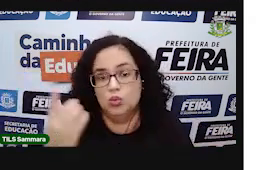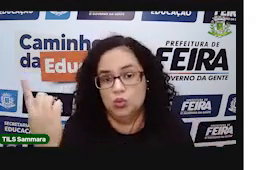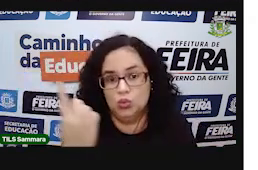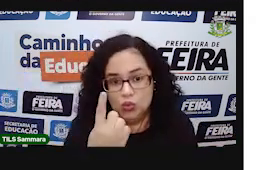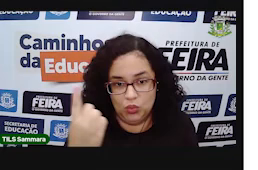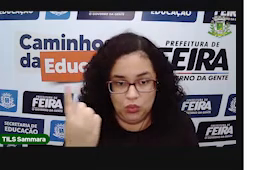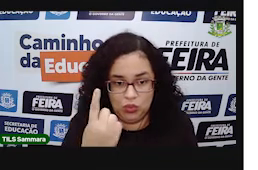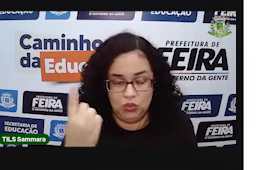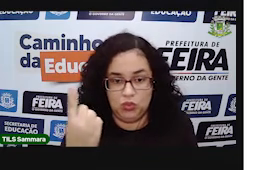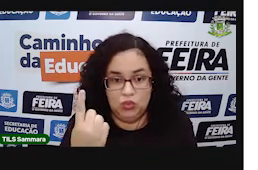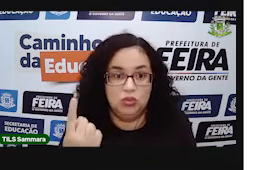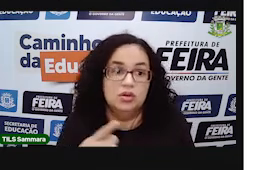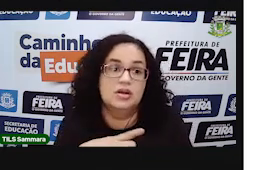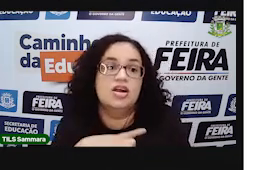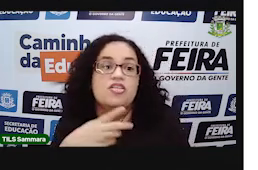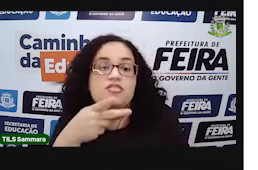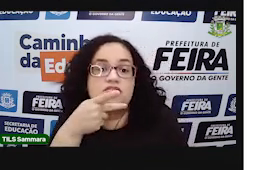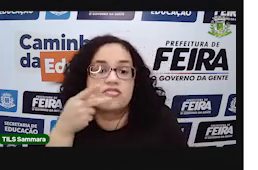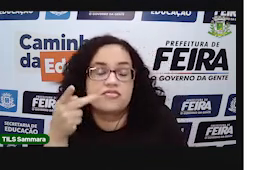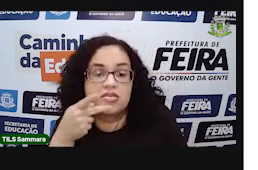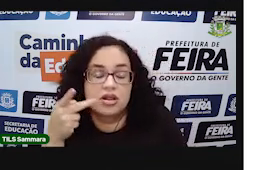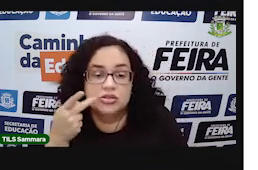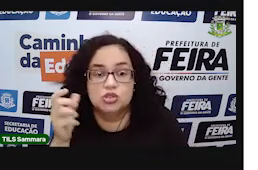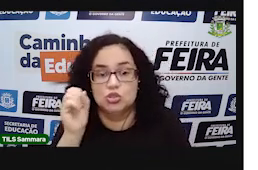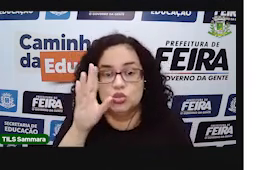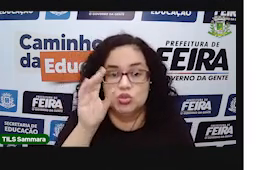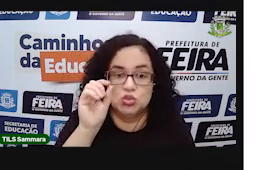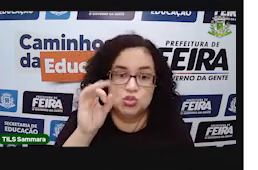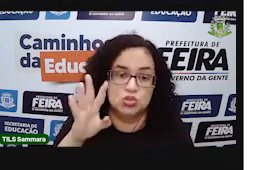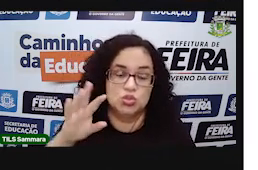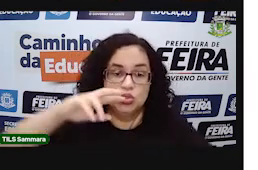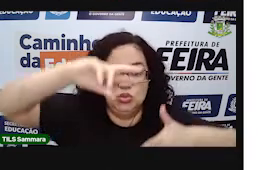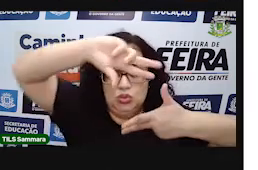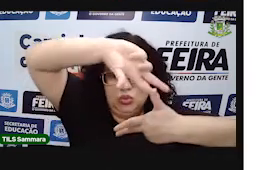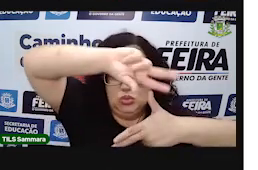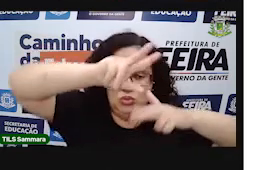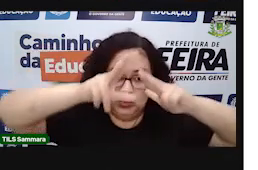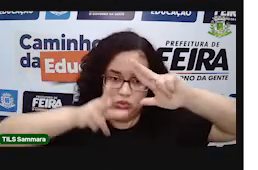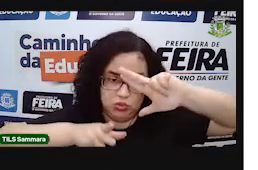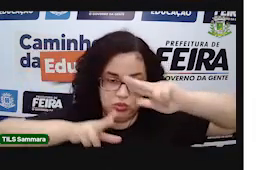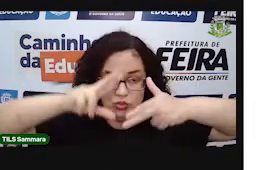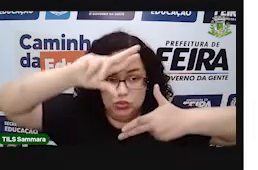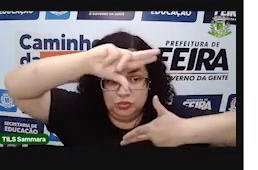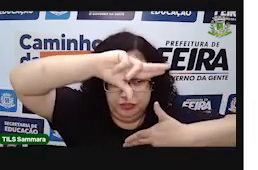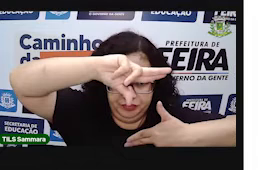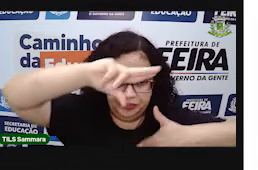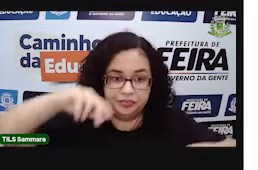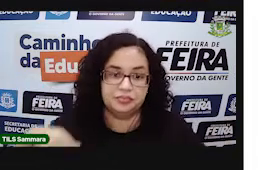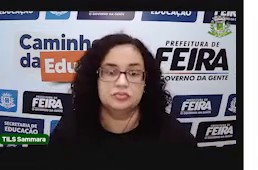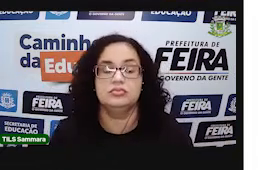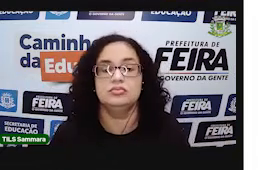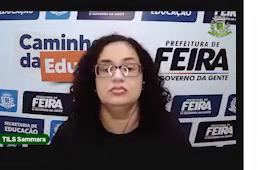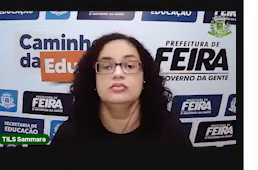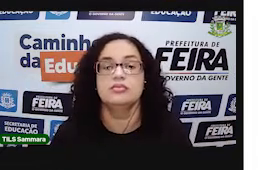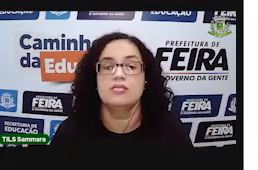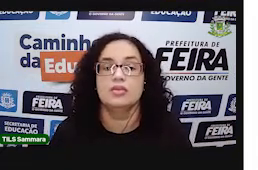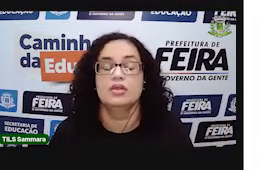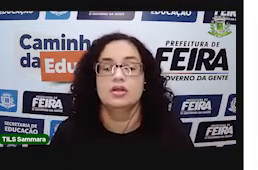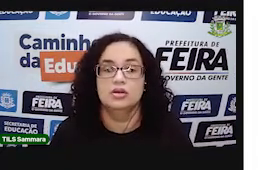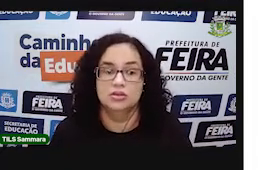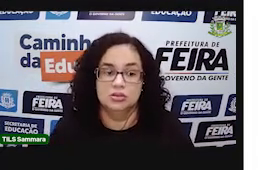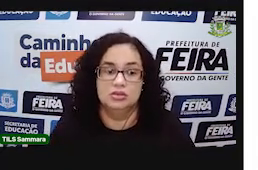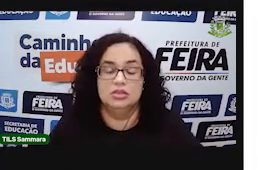desde a aula 1. Nessa aula a gente está falando só dos poliedros que são aqueles